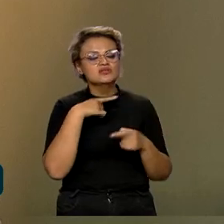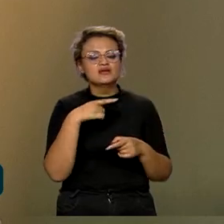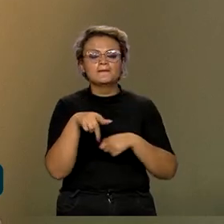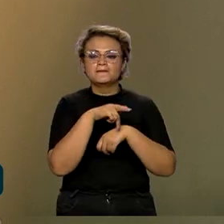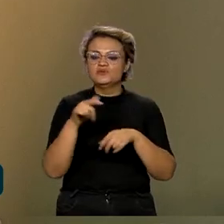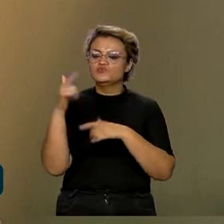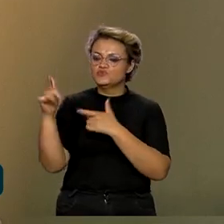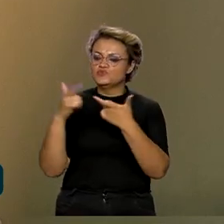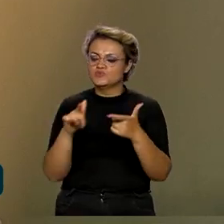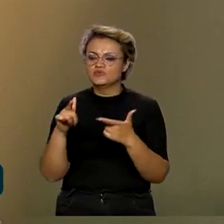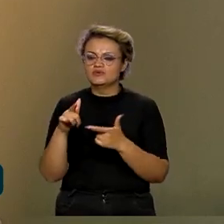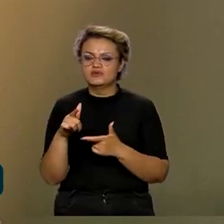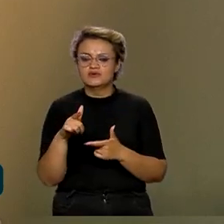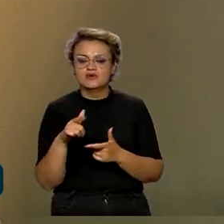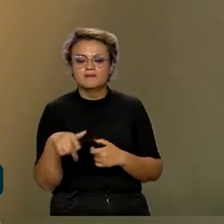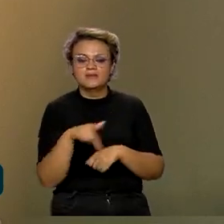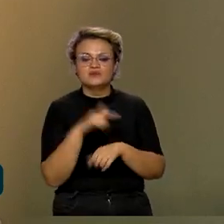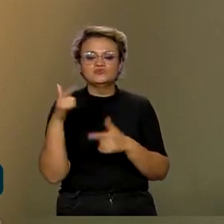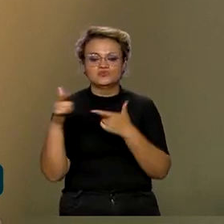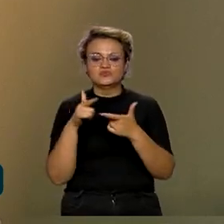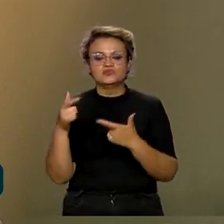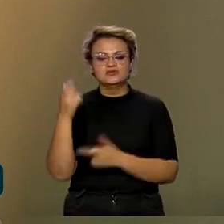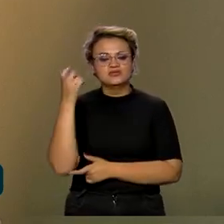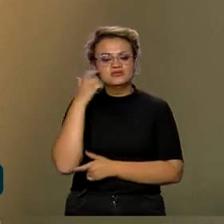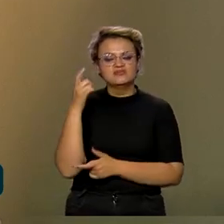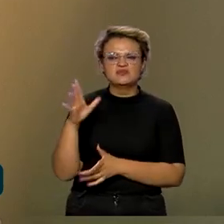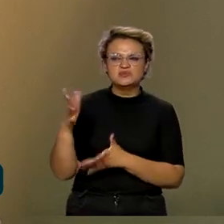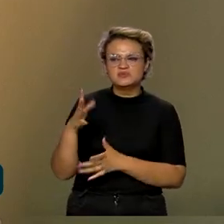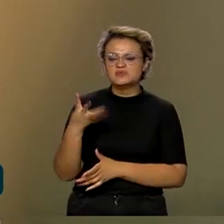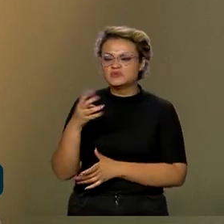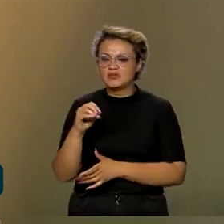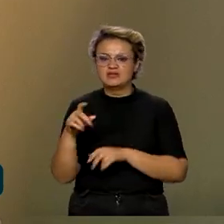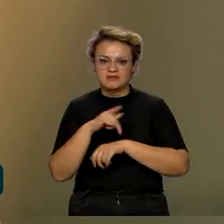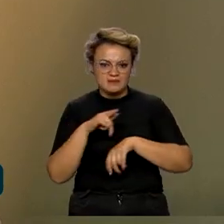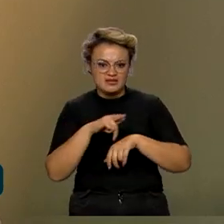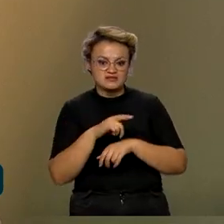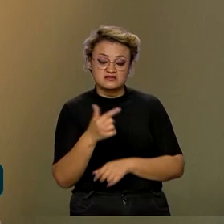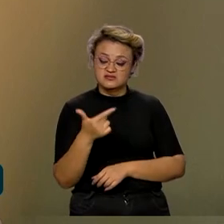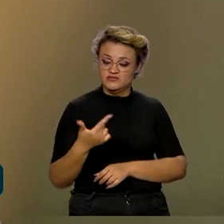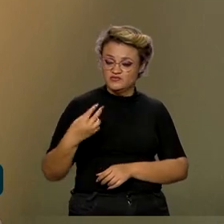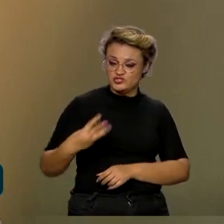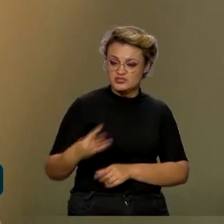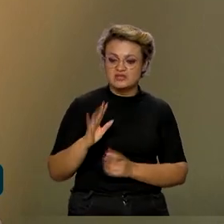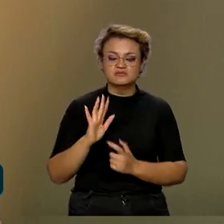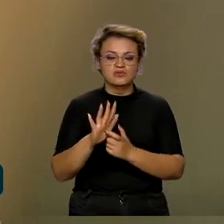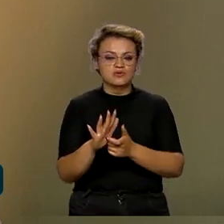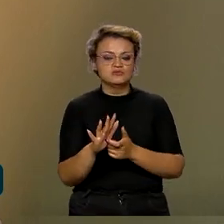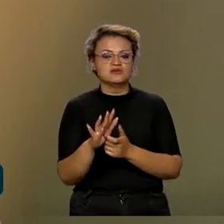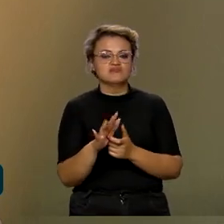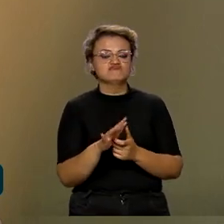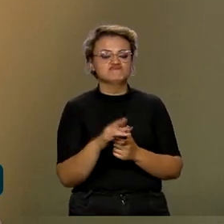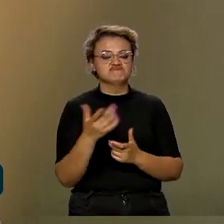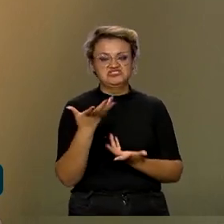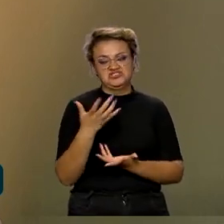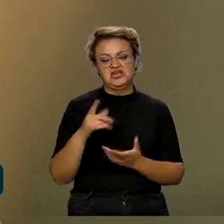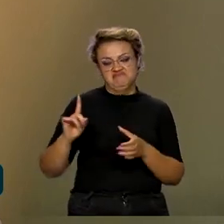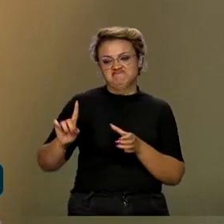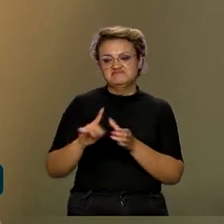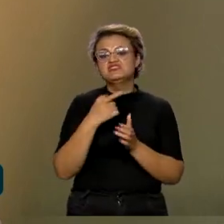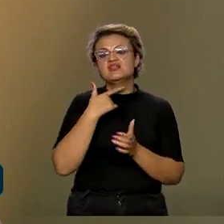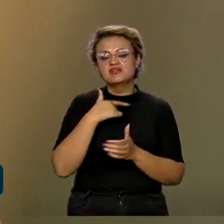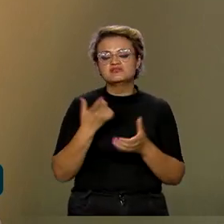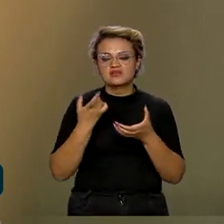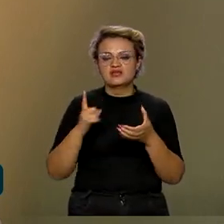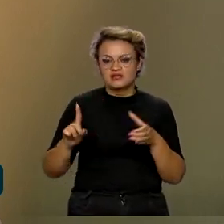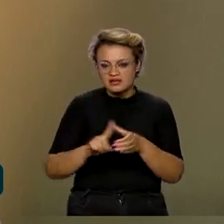dos BRICS, e esses que são cerca já de 40 países, sendo que 23 apresentaram a sua candidatura, estão buscando,